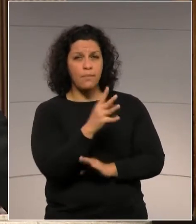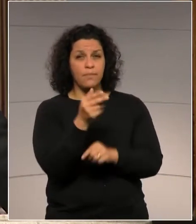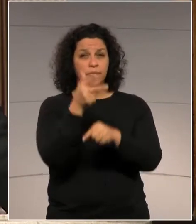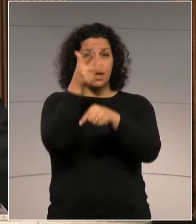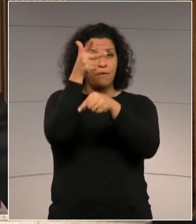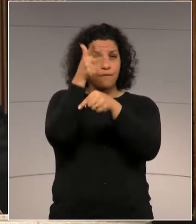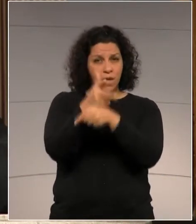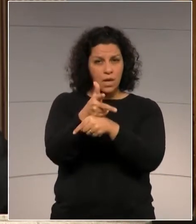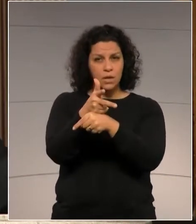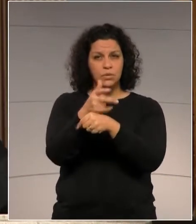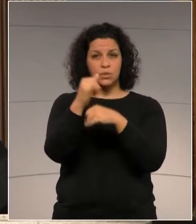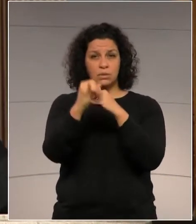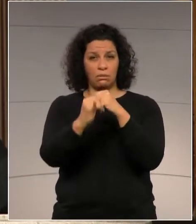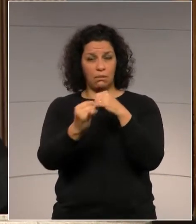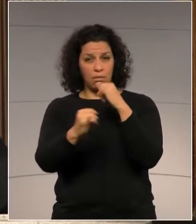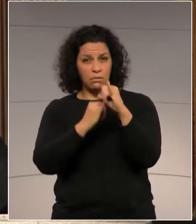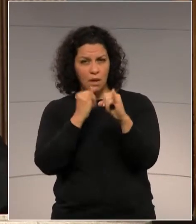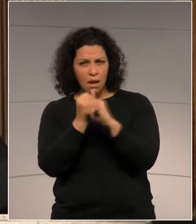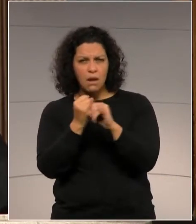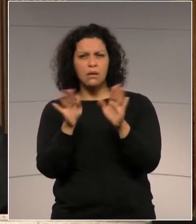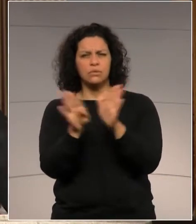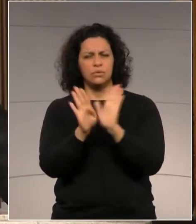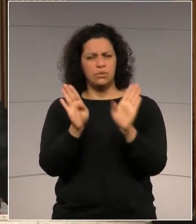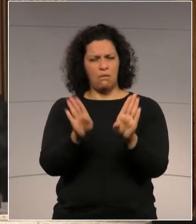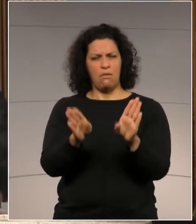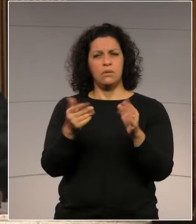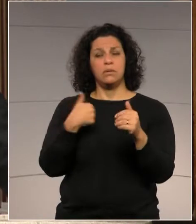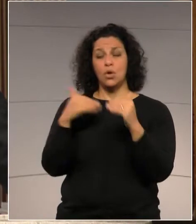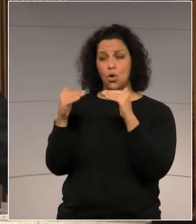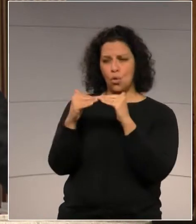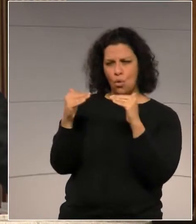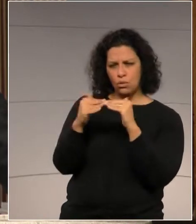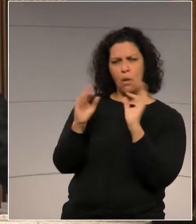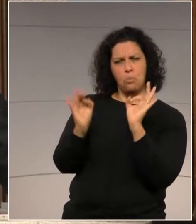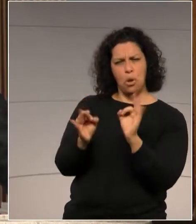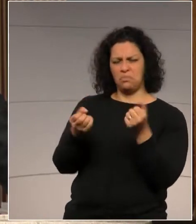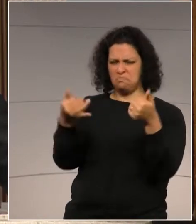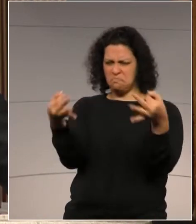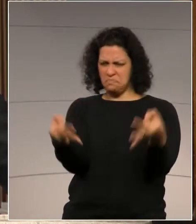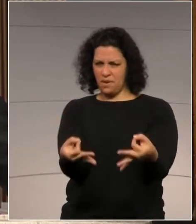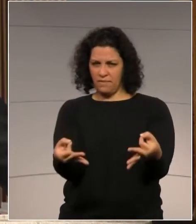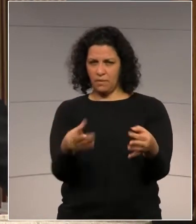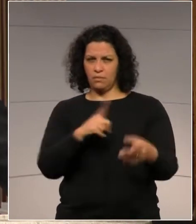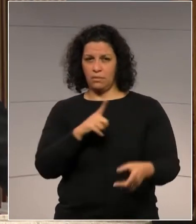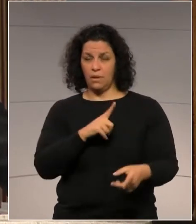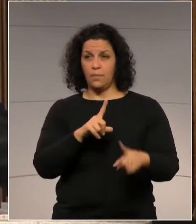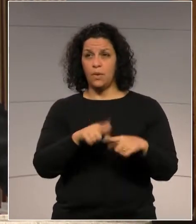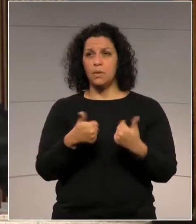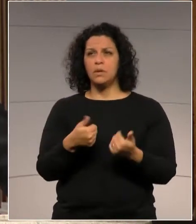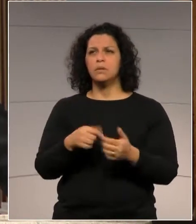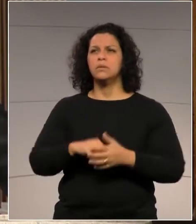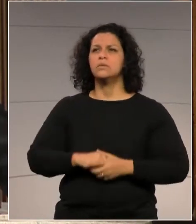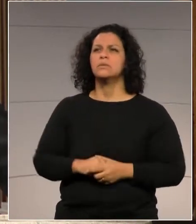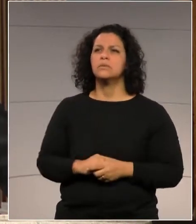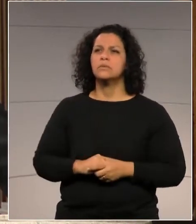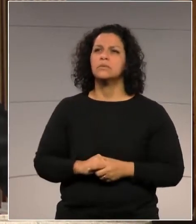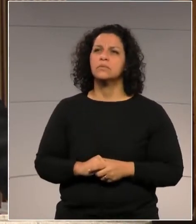internet, vídeos patrocinados, se concordamos somos bons. E faz isso